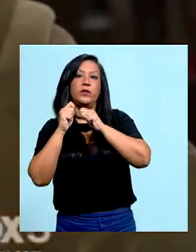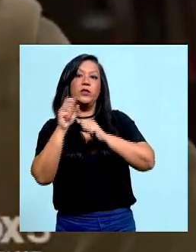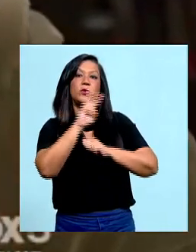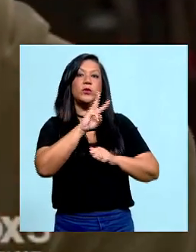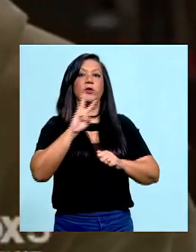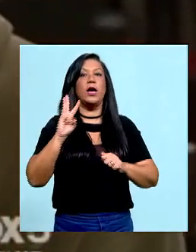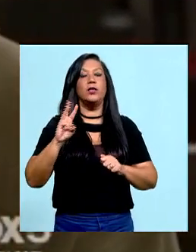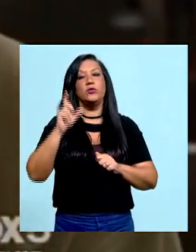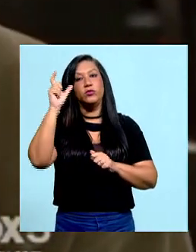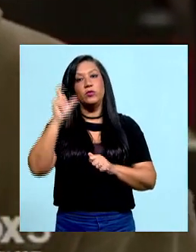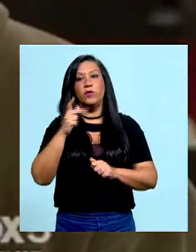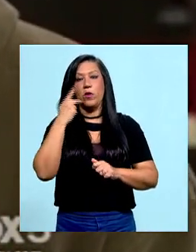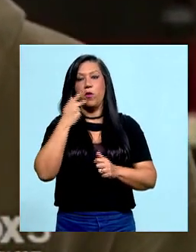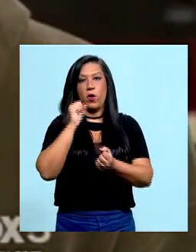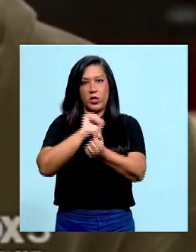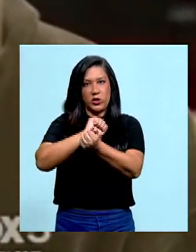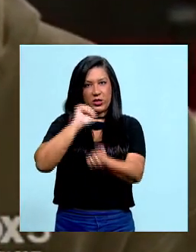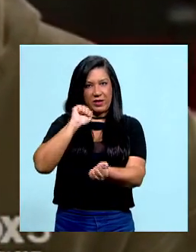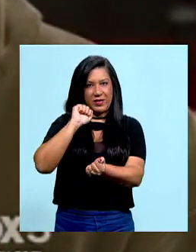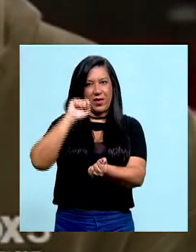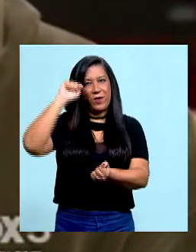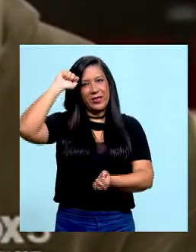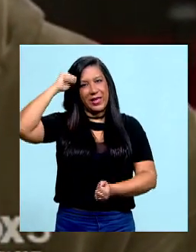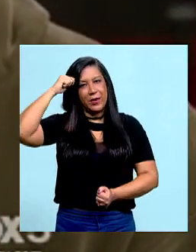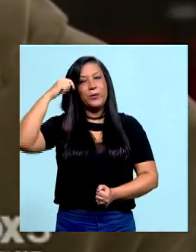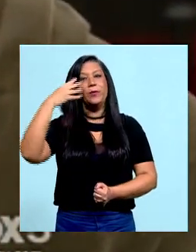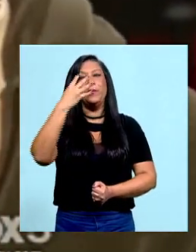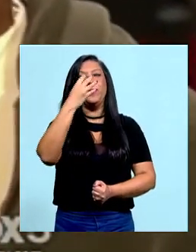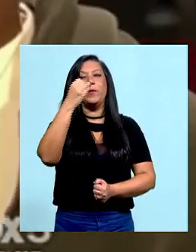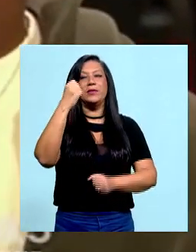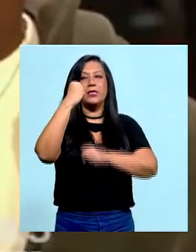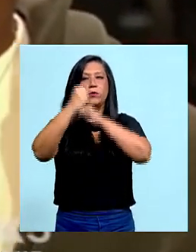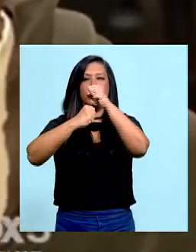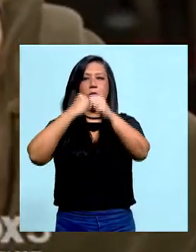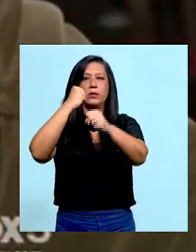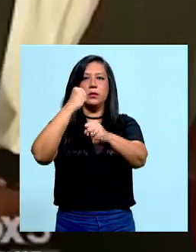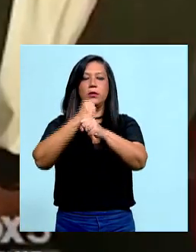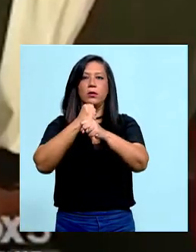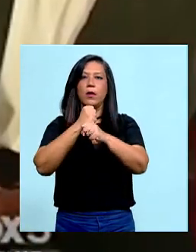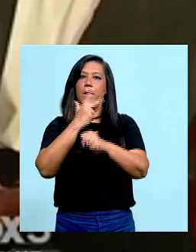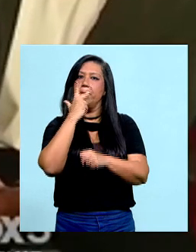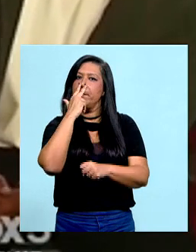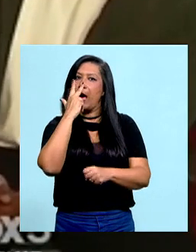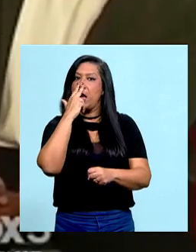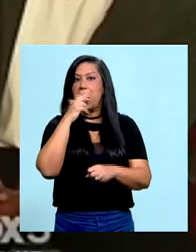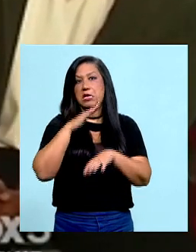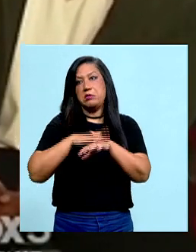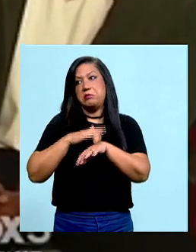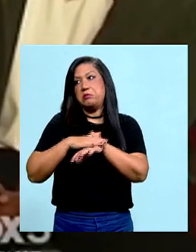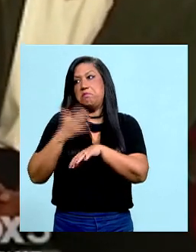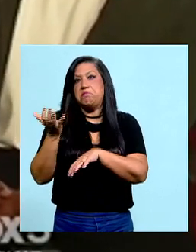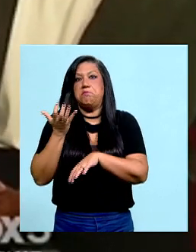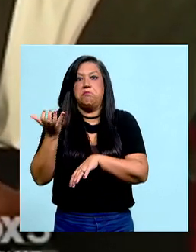onde sugere que a escravidão de negros, que durou 400 anos, parece ter sido uma opção.